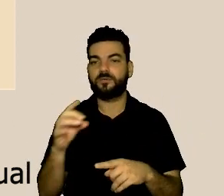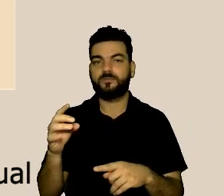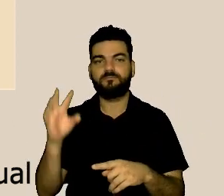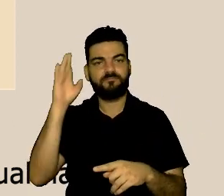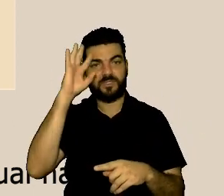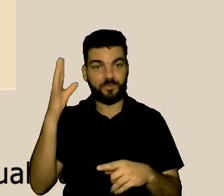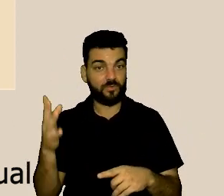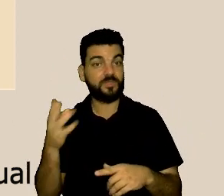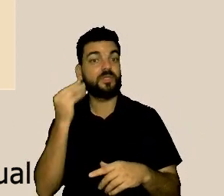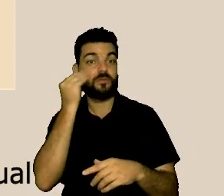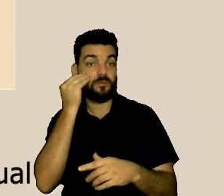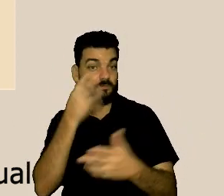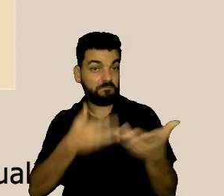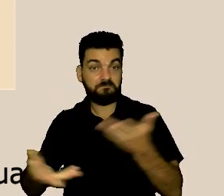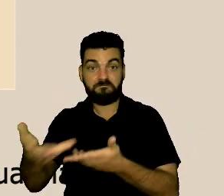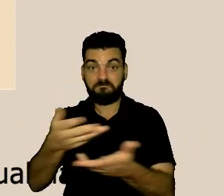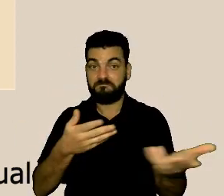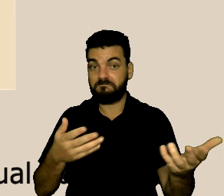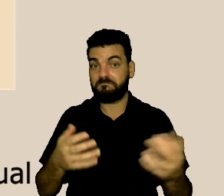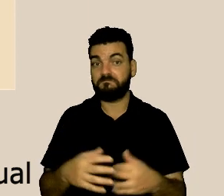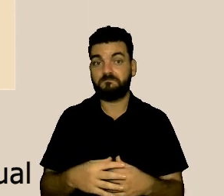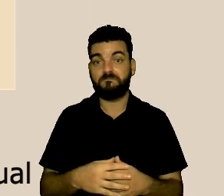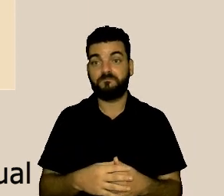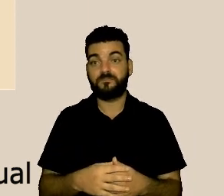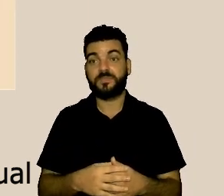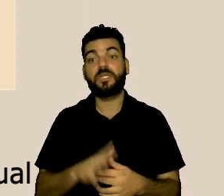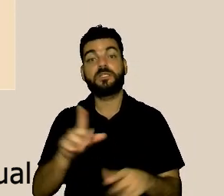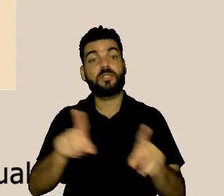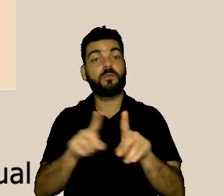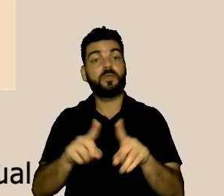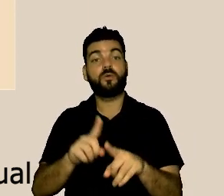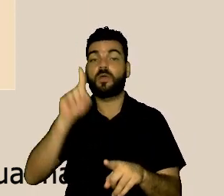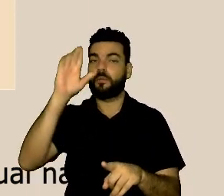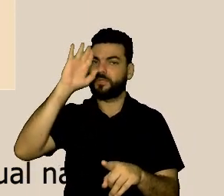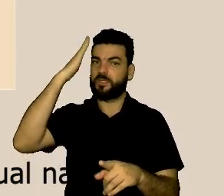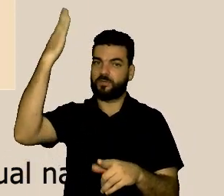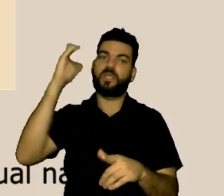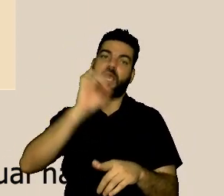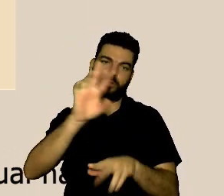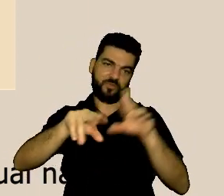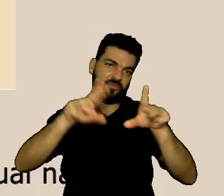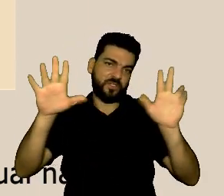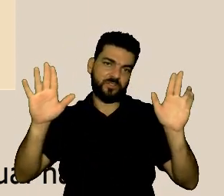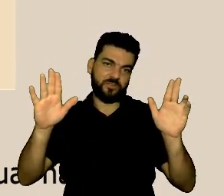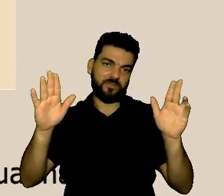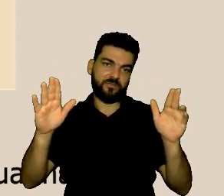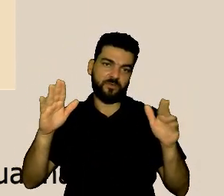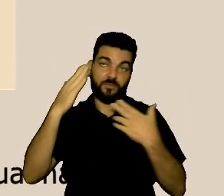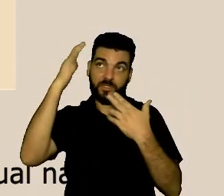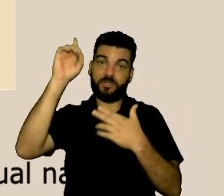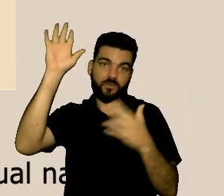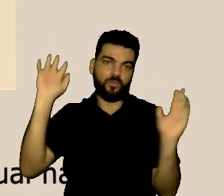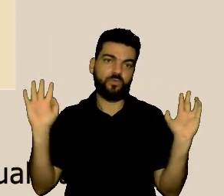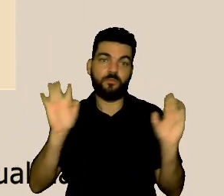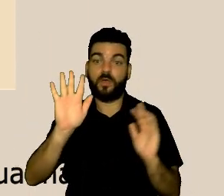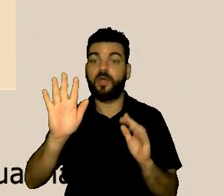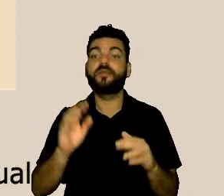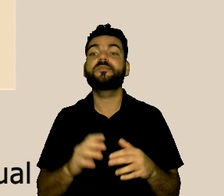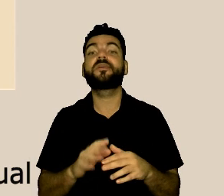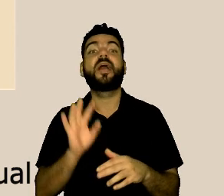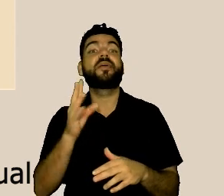temperamento diferentes e graças a Deus nós somos diferentes a gente chega aqui com uma